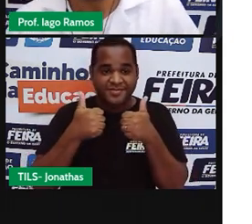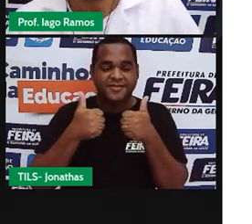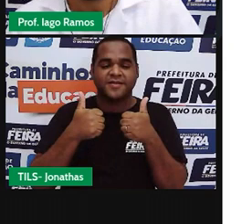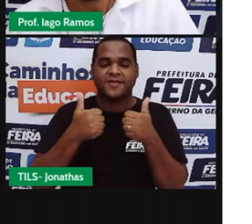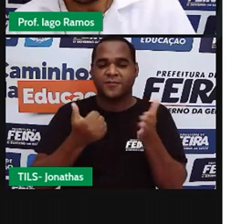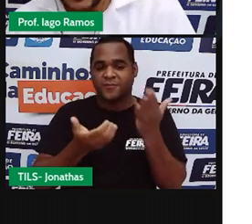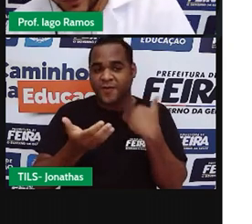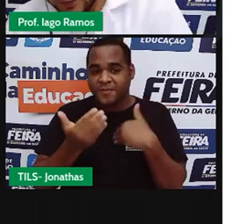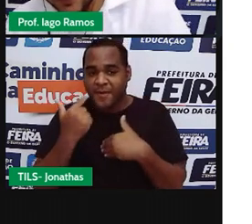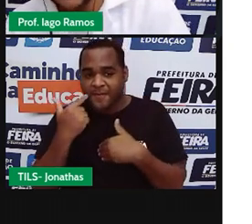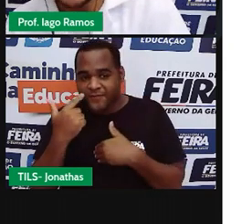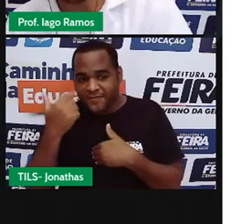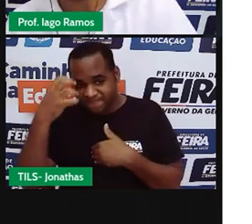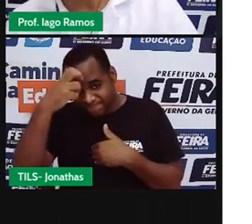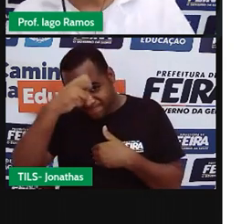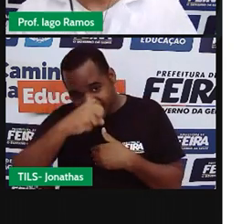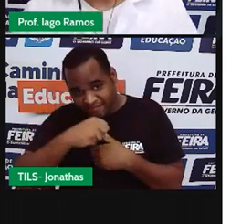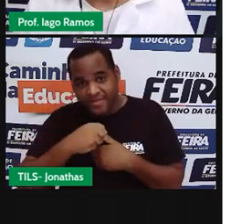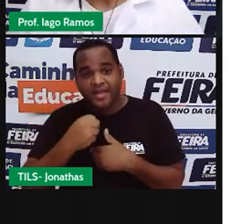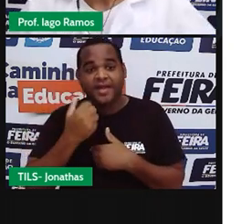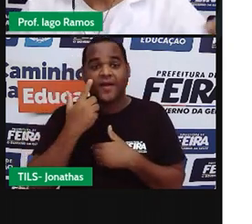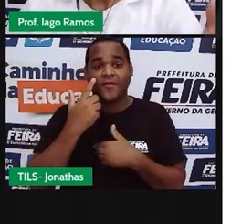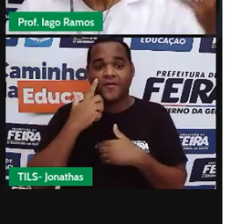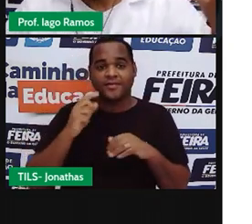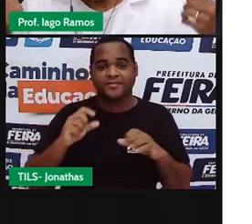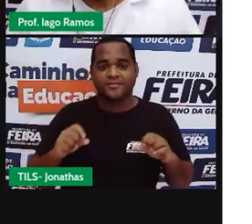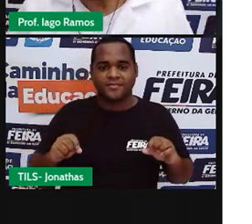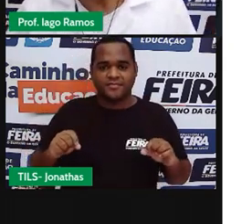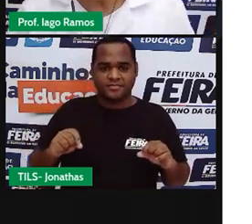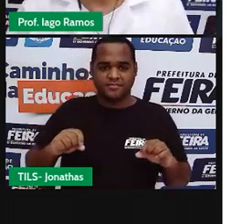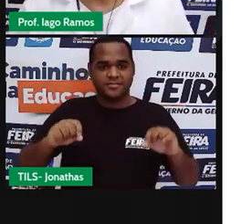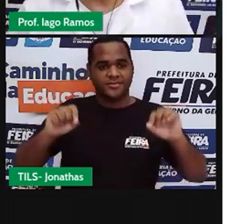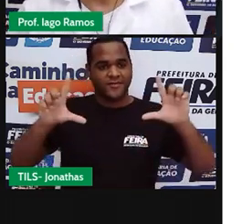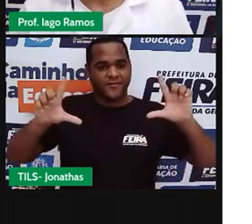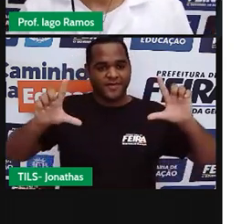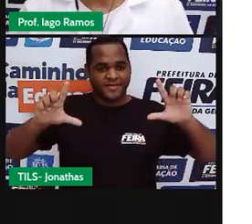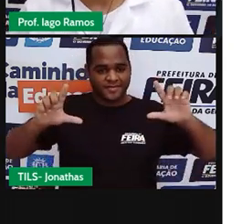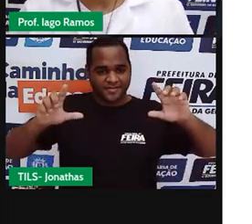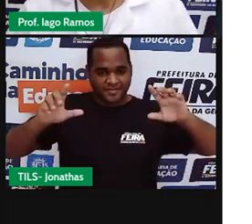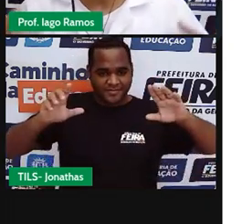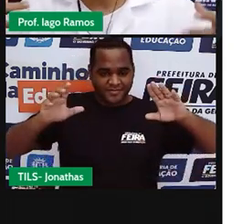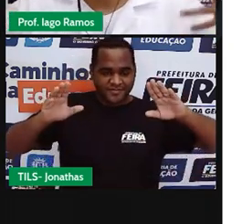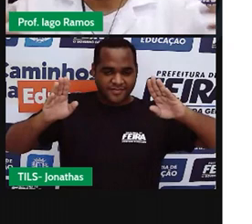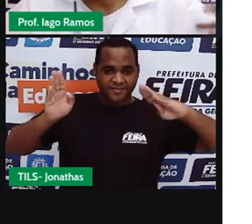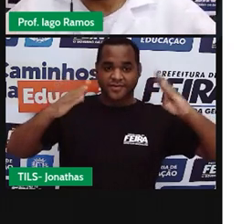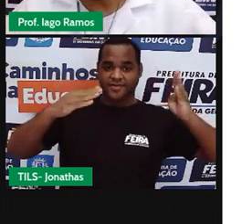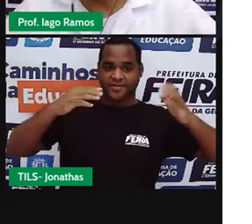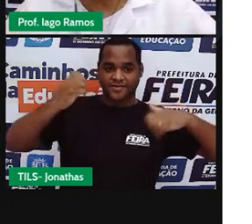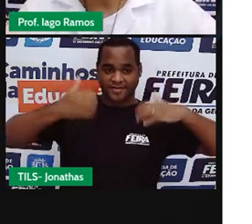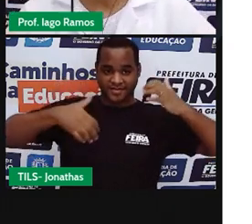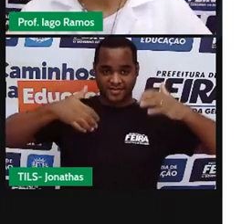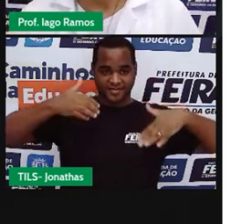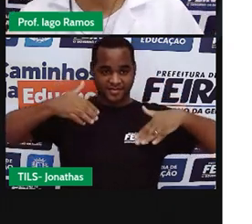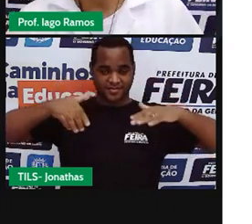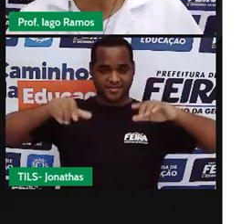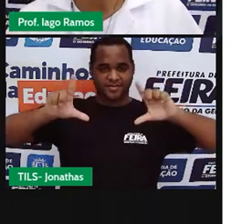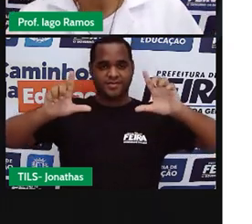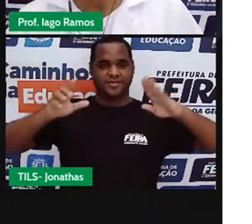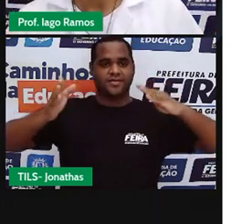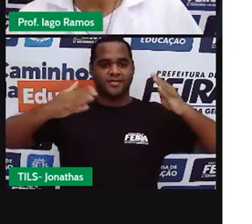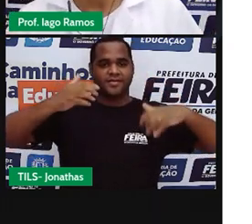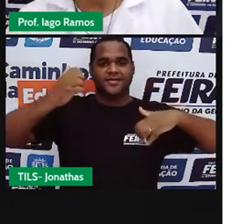vamos lá. Onde é que a gente faz a coisa acontecer? No nosso quadro virtual, na nossa lousa digital.